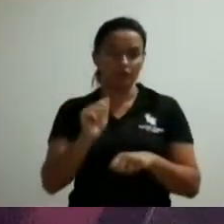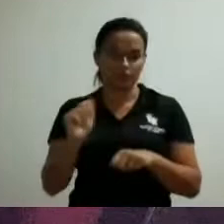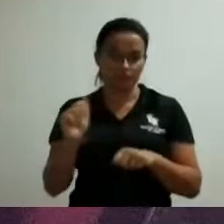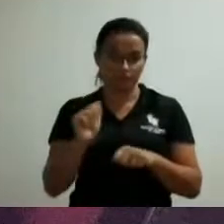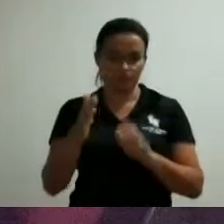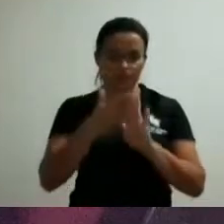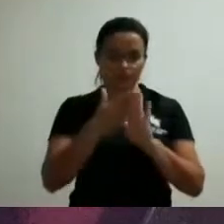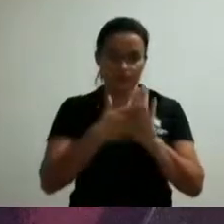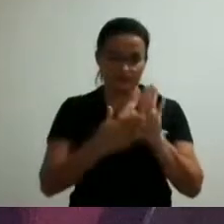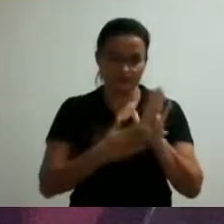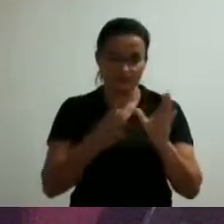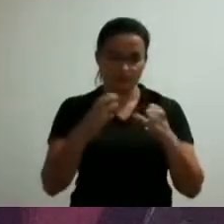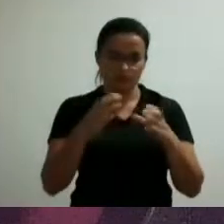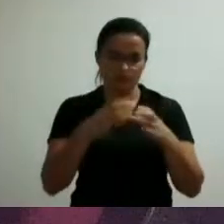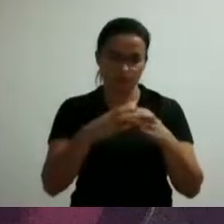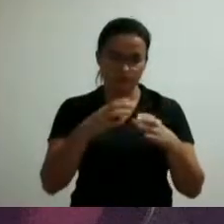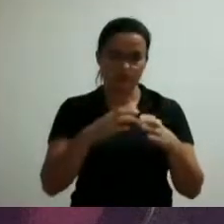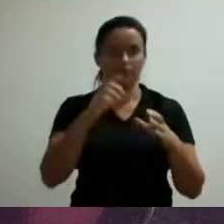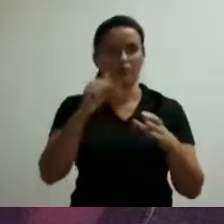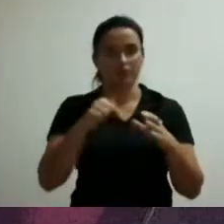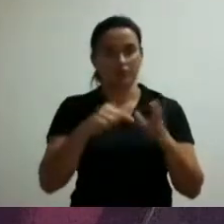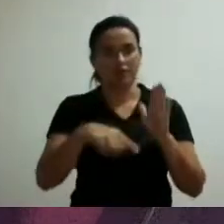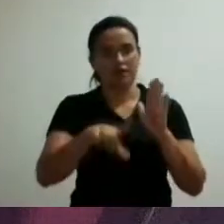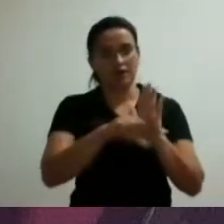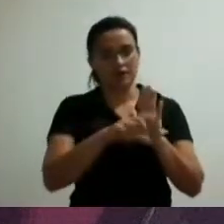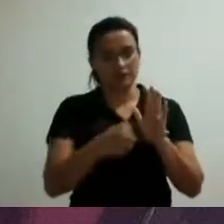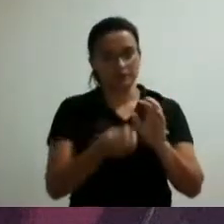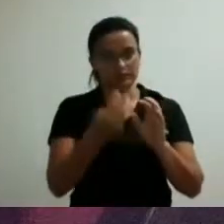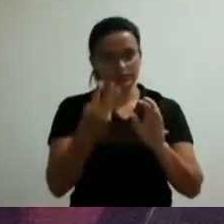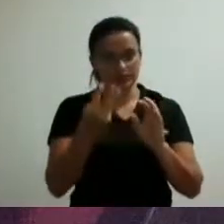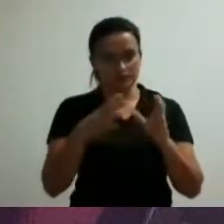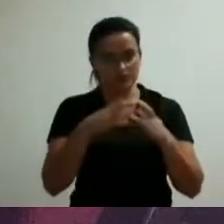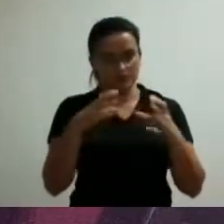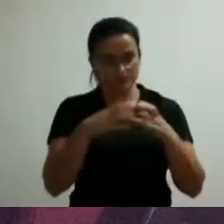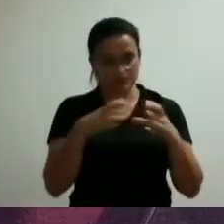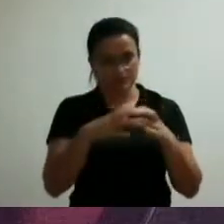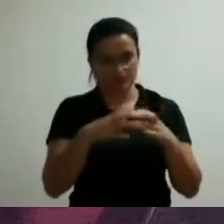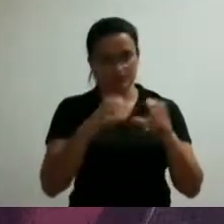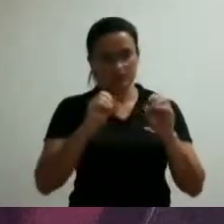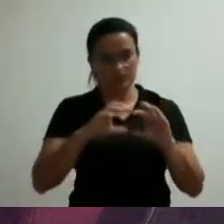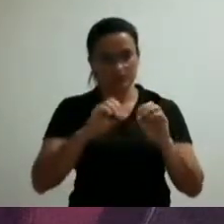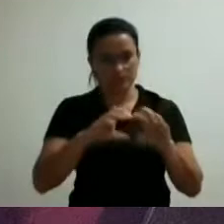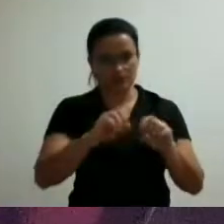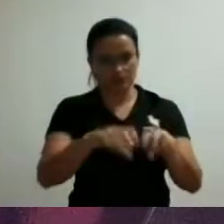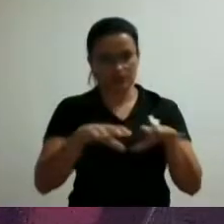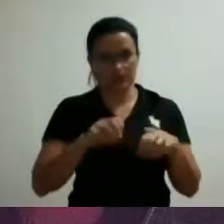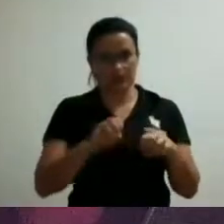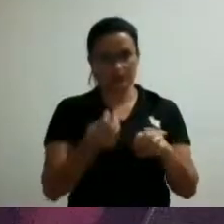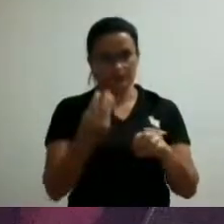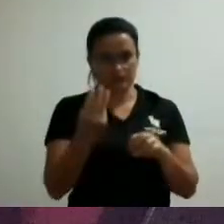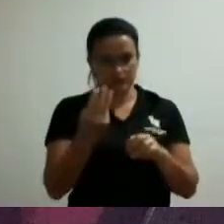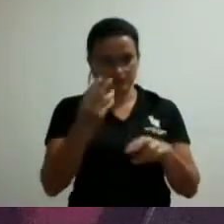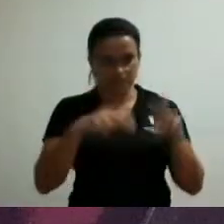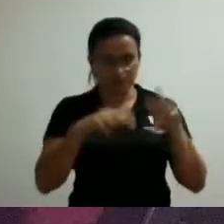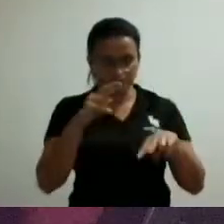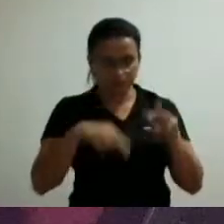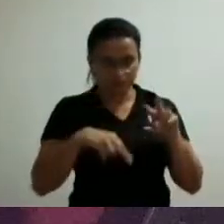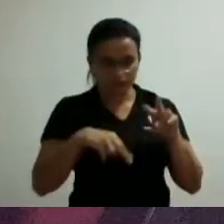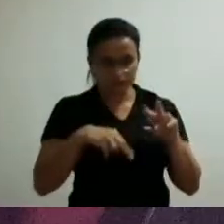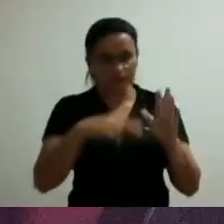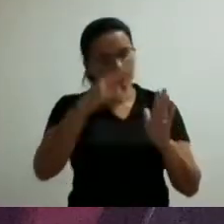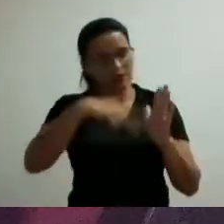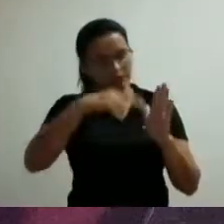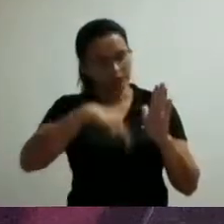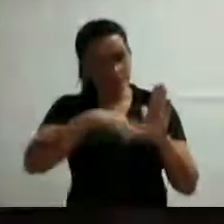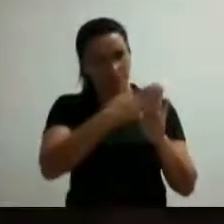comissão legislação pela legalidade 3 comissão de educação em plenário 3 cor maioria simples observação leitura dos pareceres